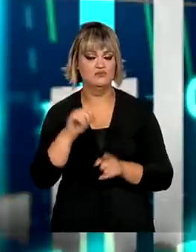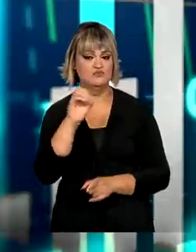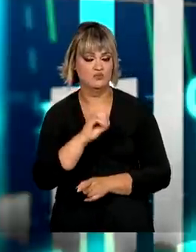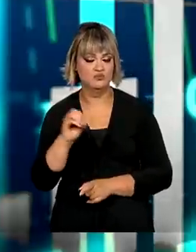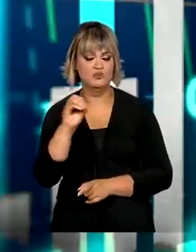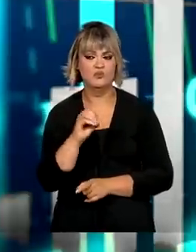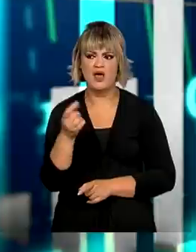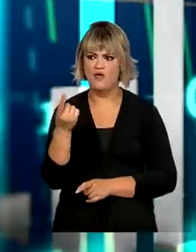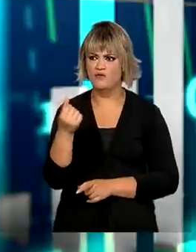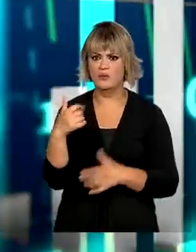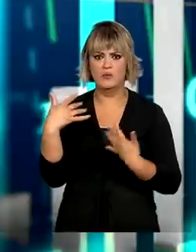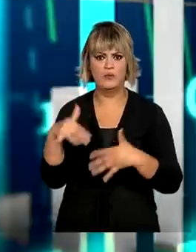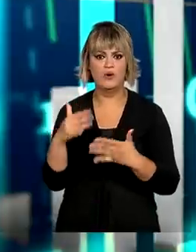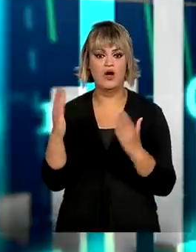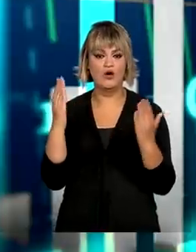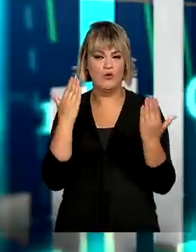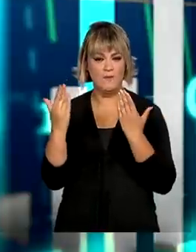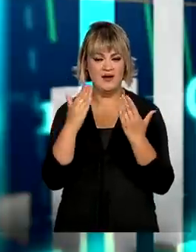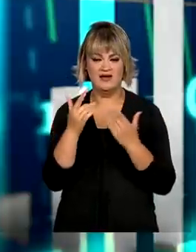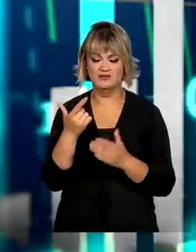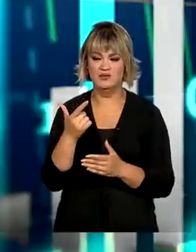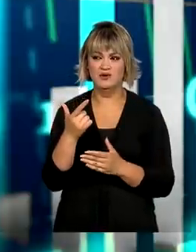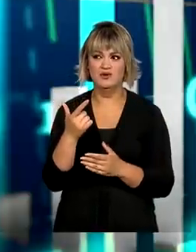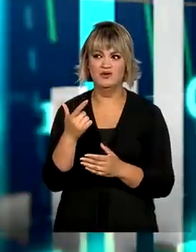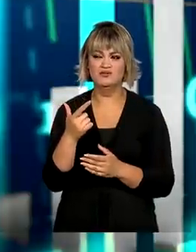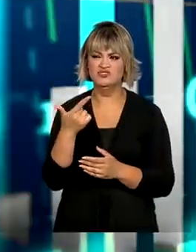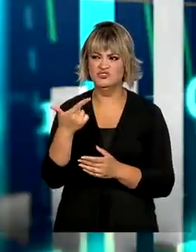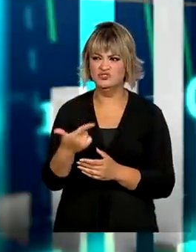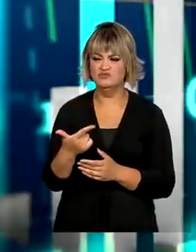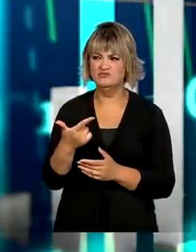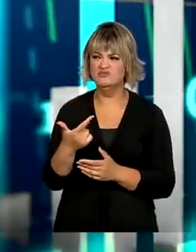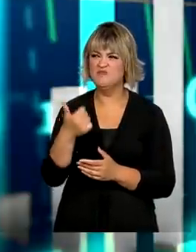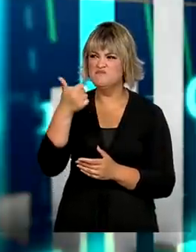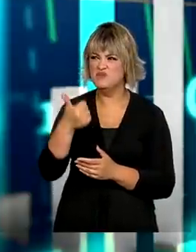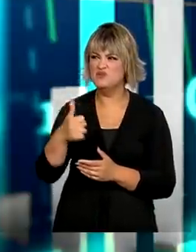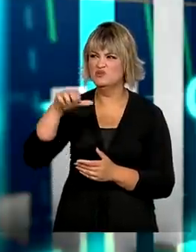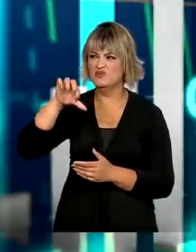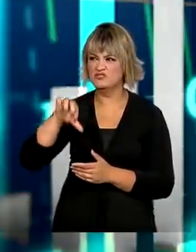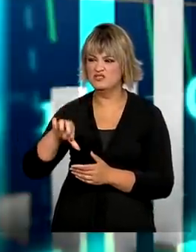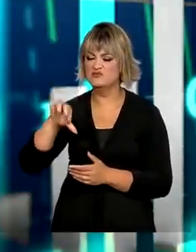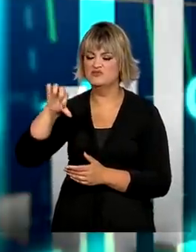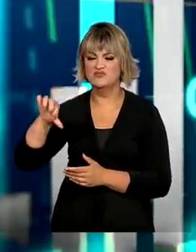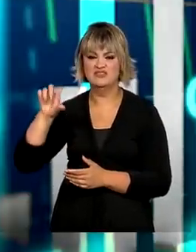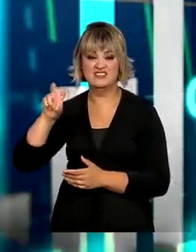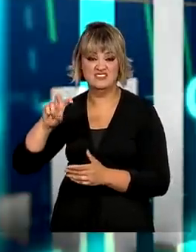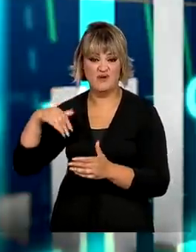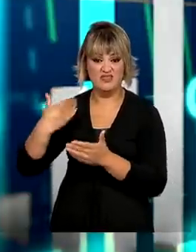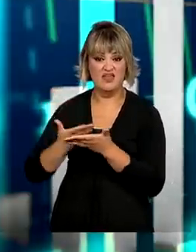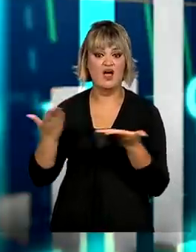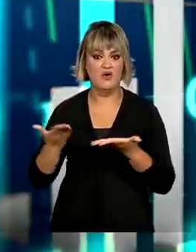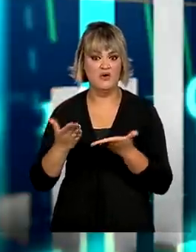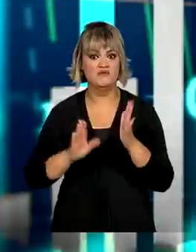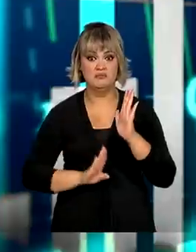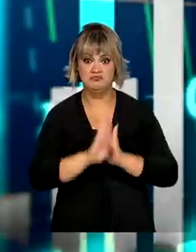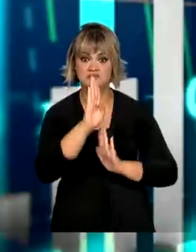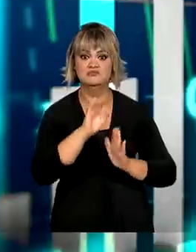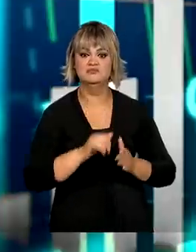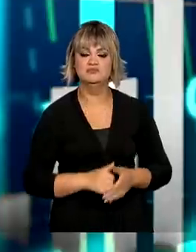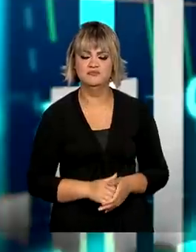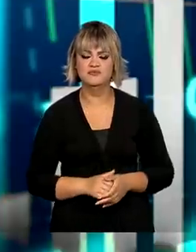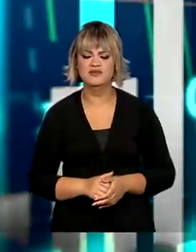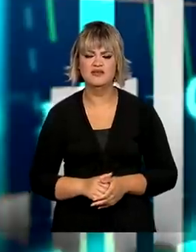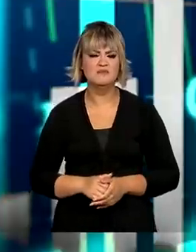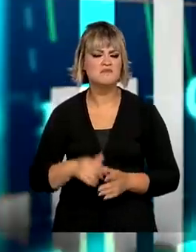é o maior valor já registrado desde o começo da série histórica em 1995. E o que explicaria, então,